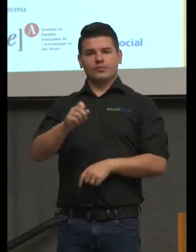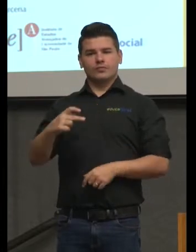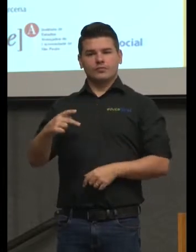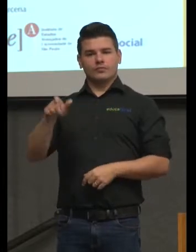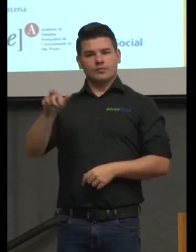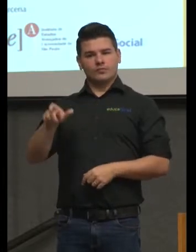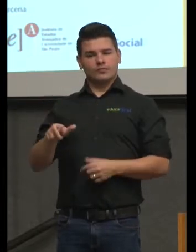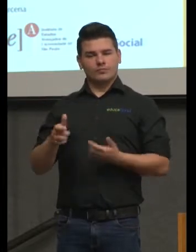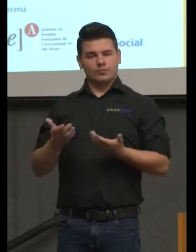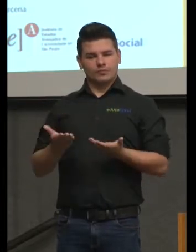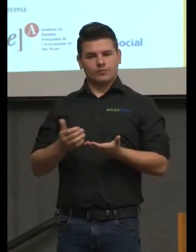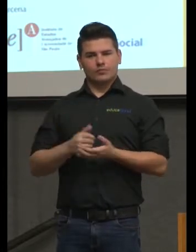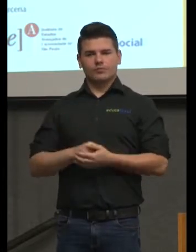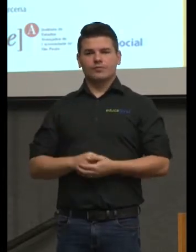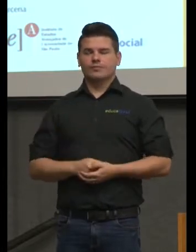Ari.